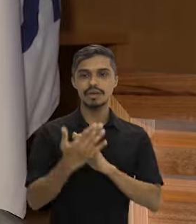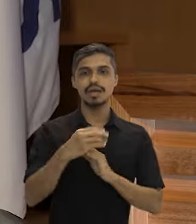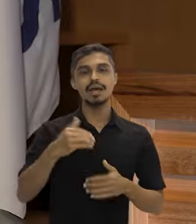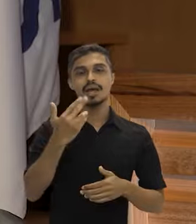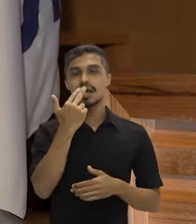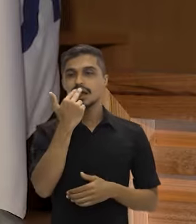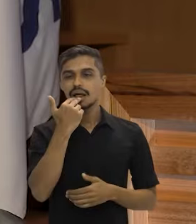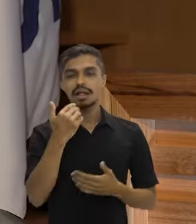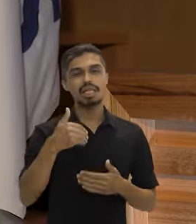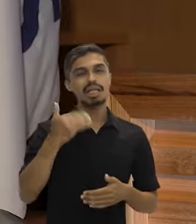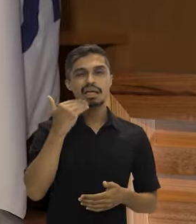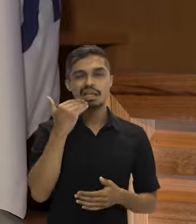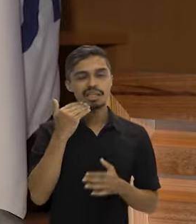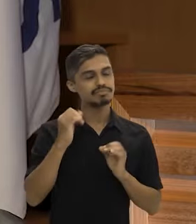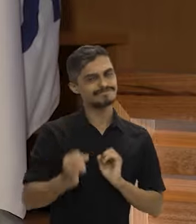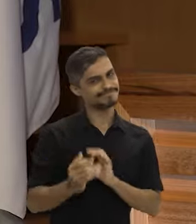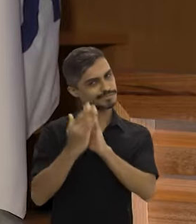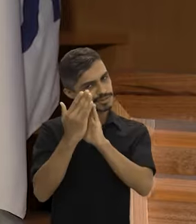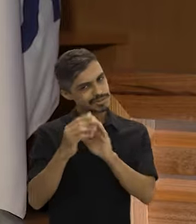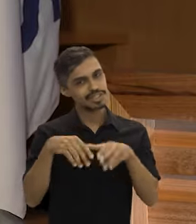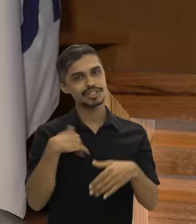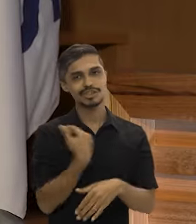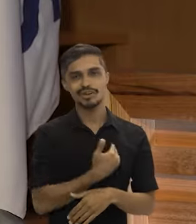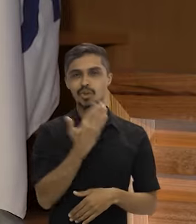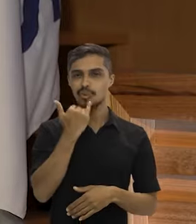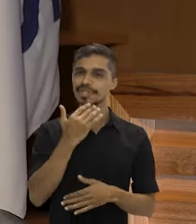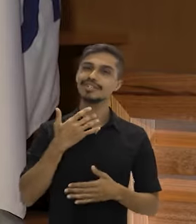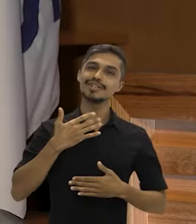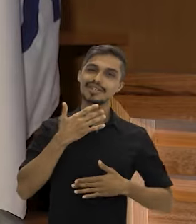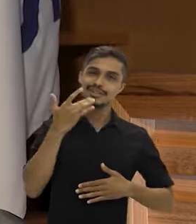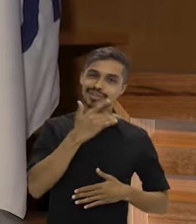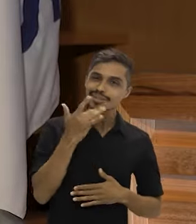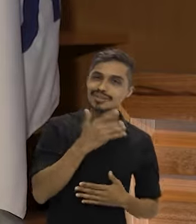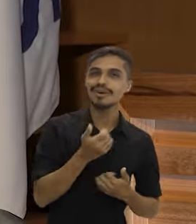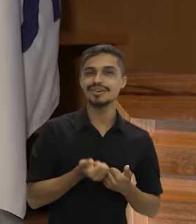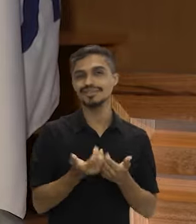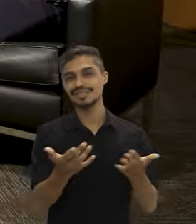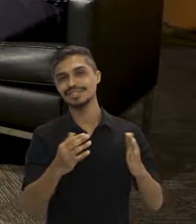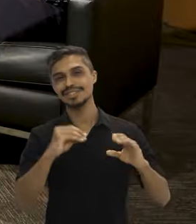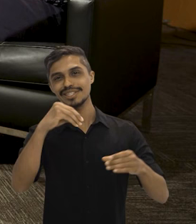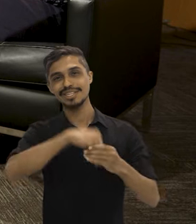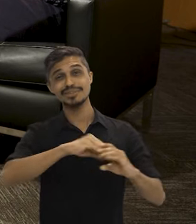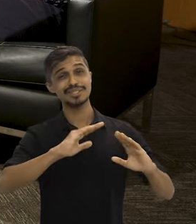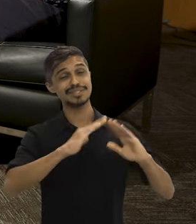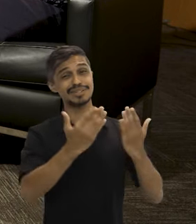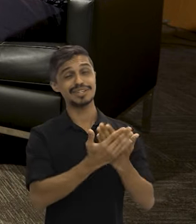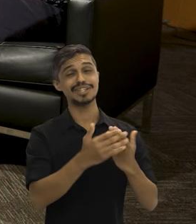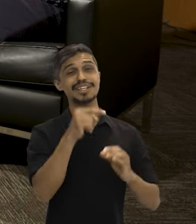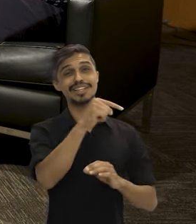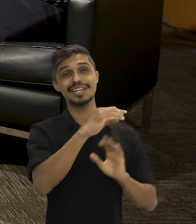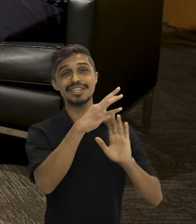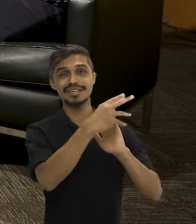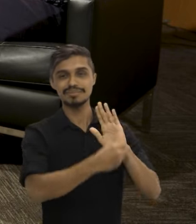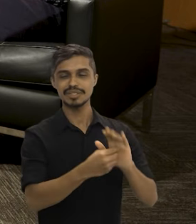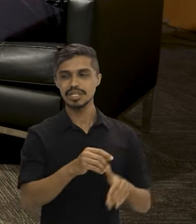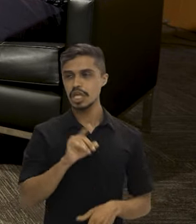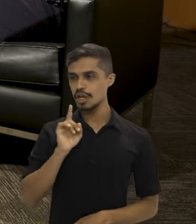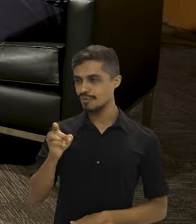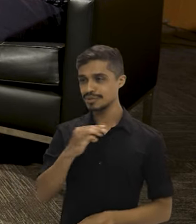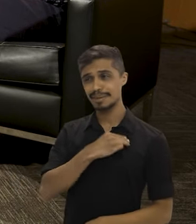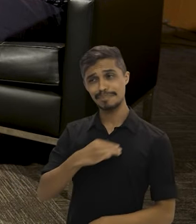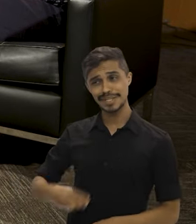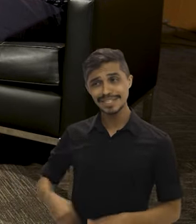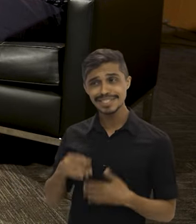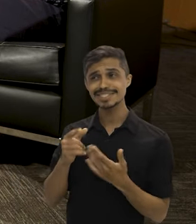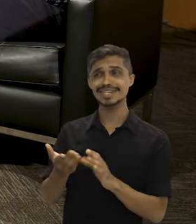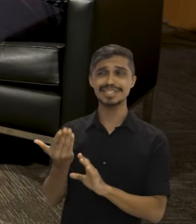desnutrição, mas garantir comida gostosa, de qualidade, comida de verdade na escola pública na Amazônia. E a senhora, como foi